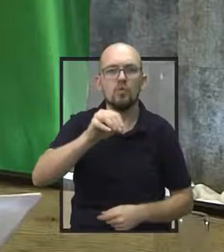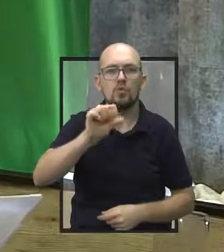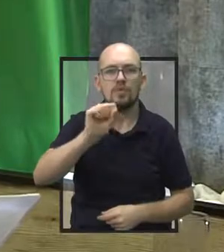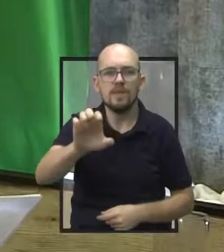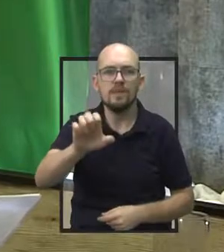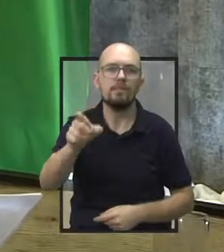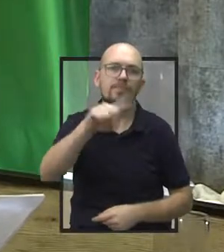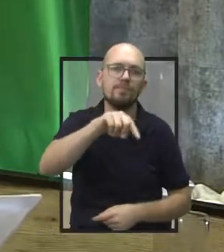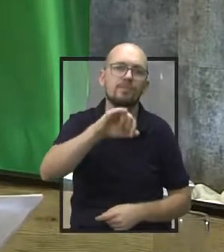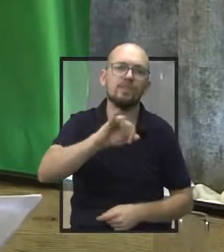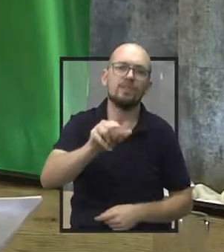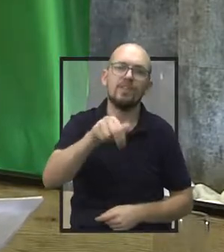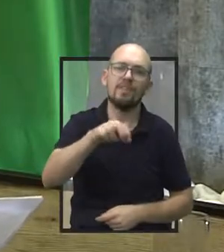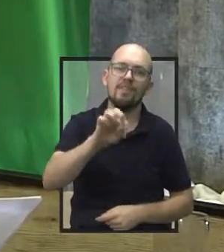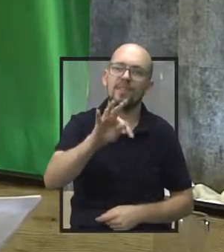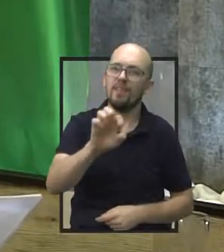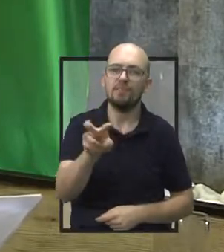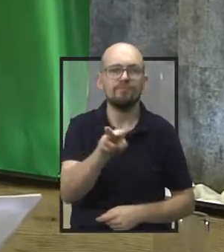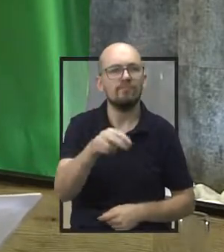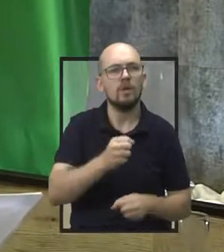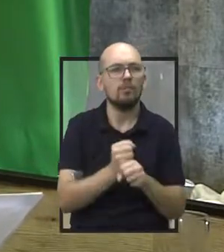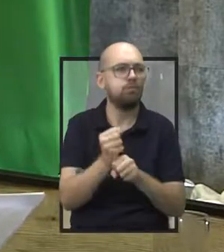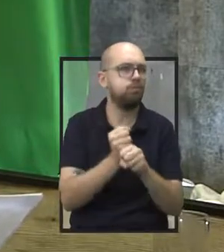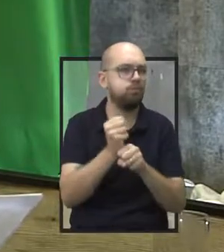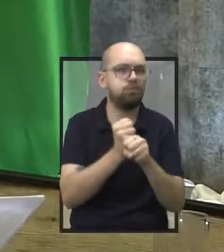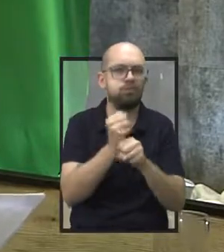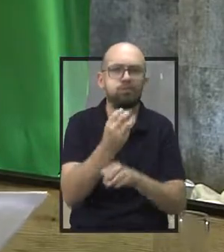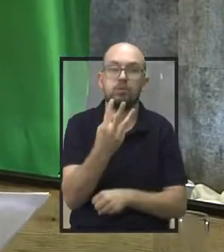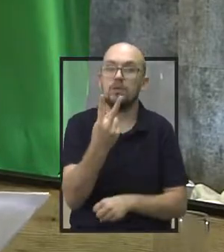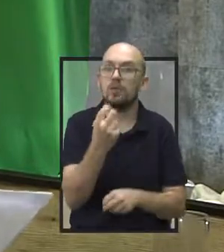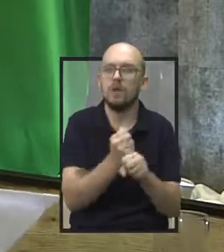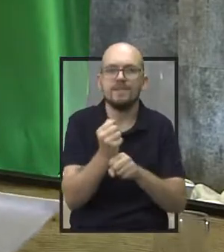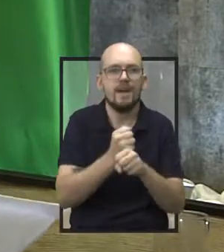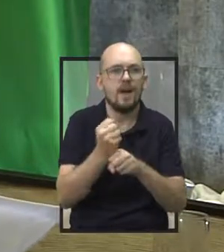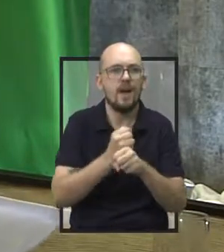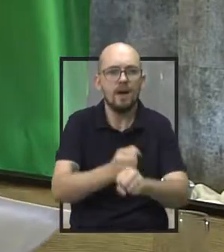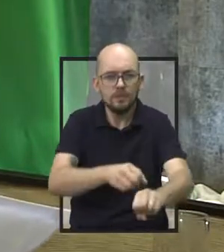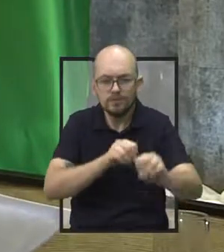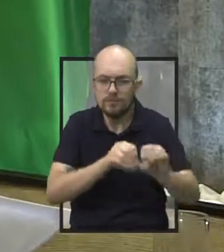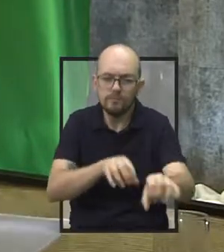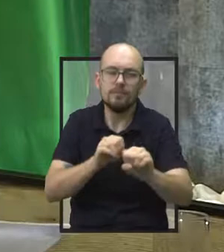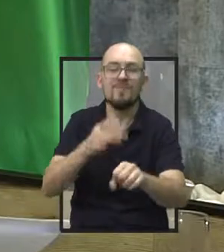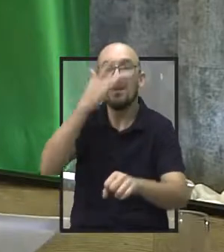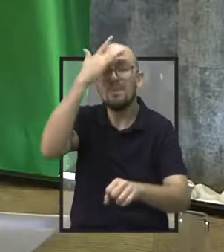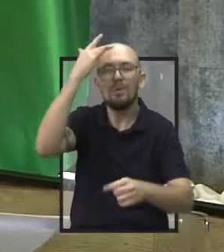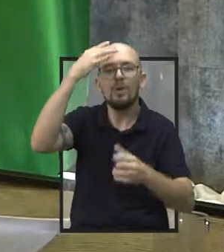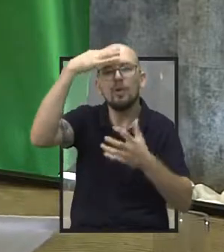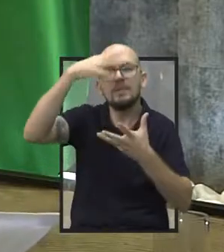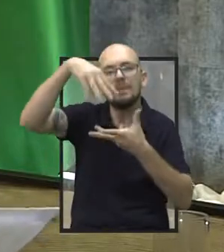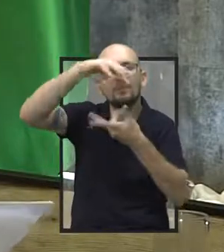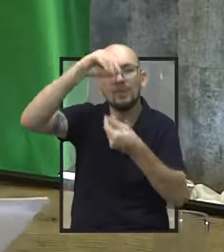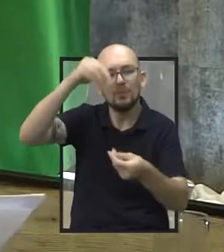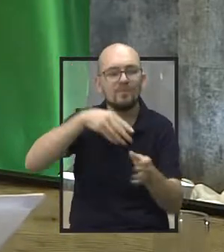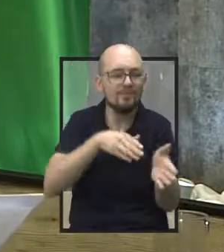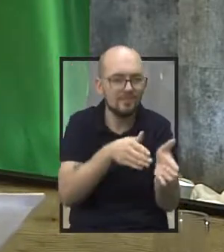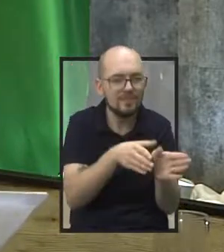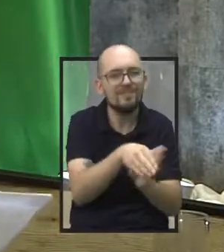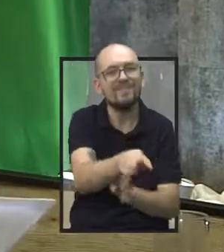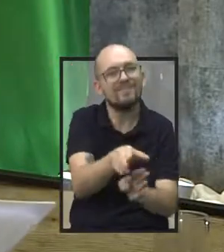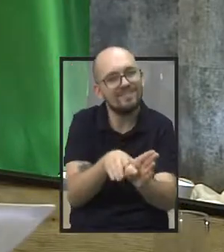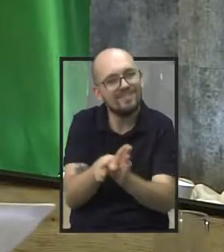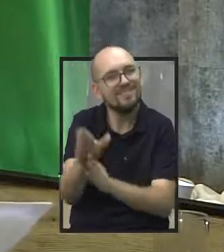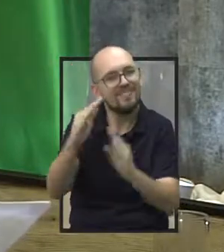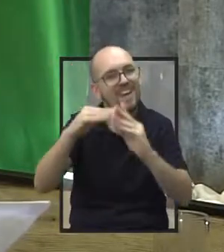por esse trabalho. Há 32 anos vem orientando espiritualmente as pessoas, aqueles que